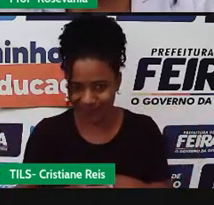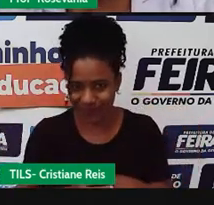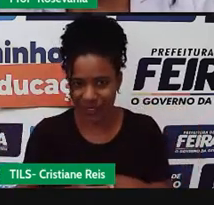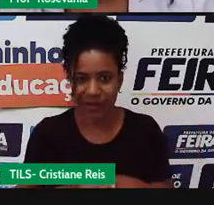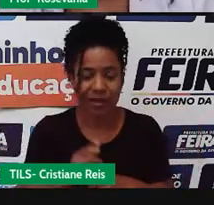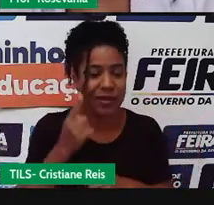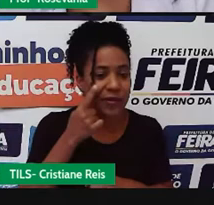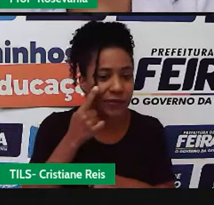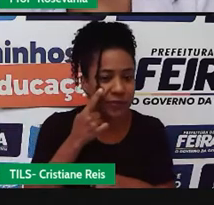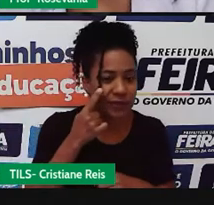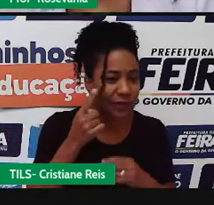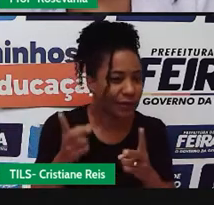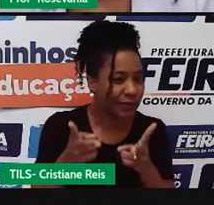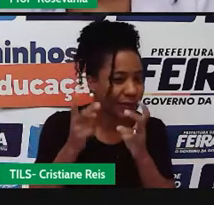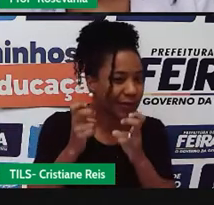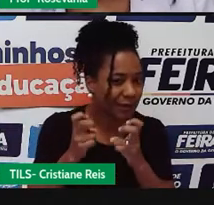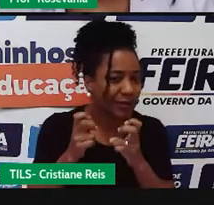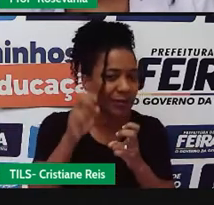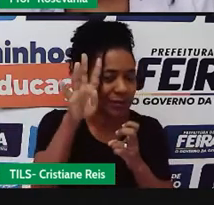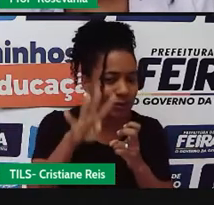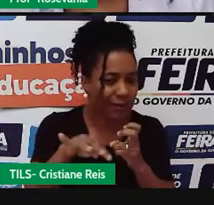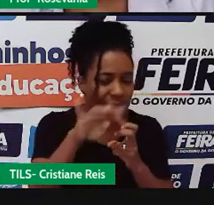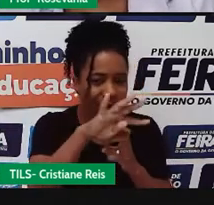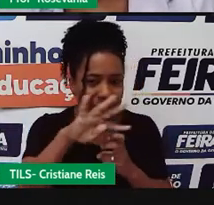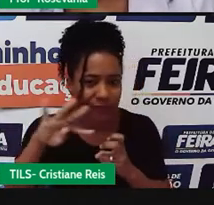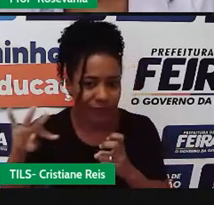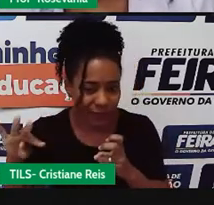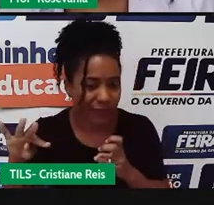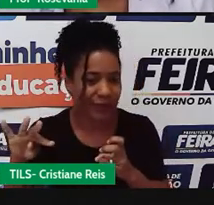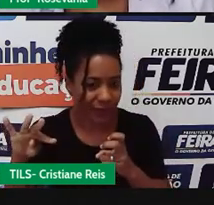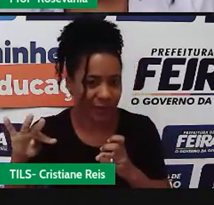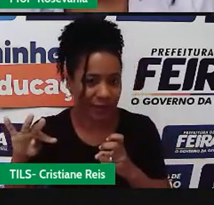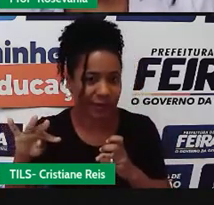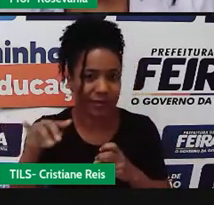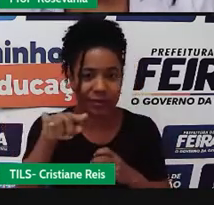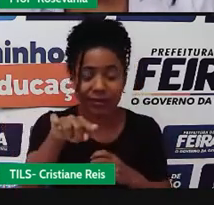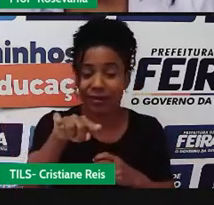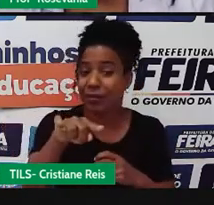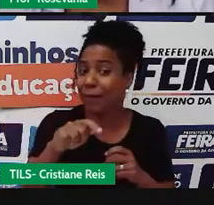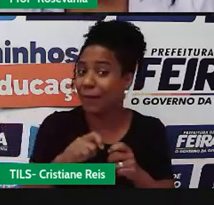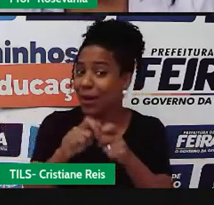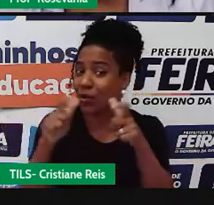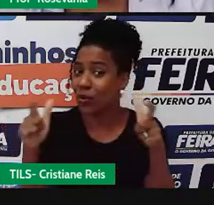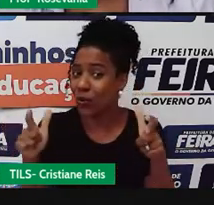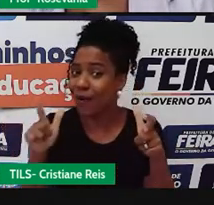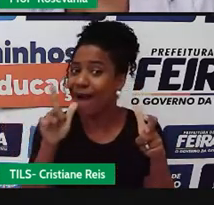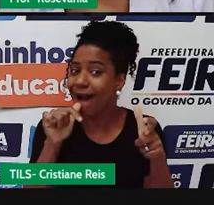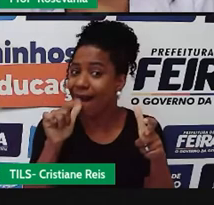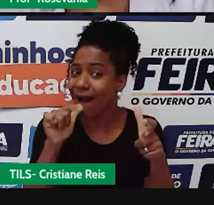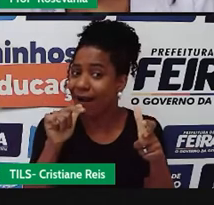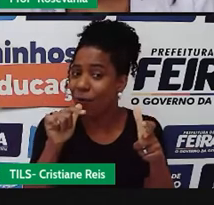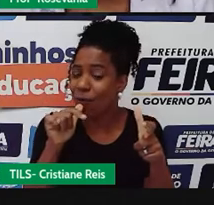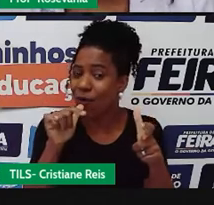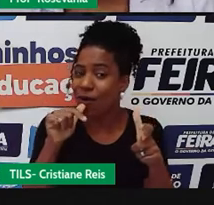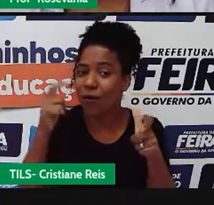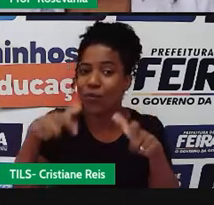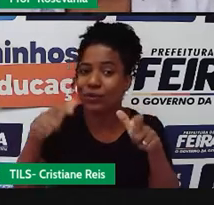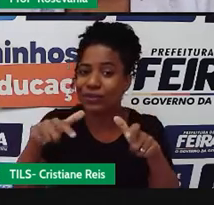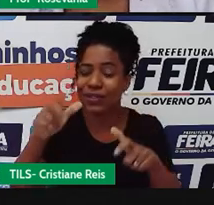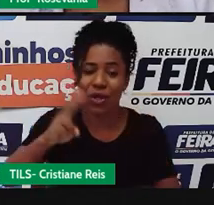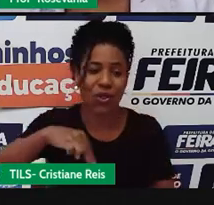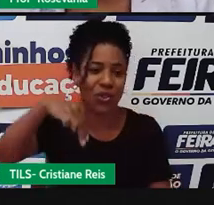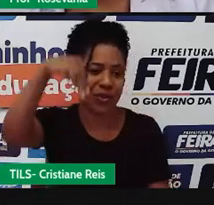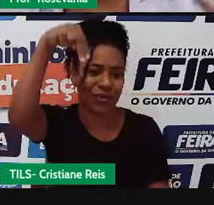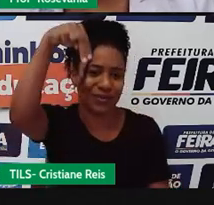essa fileirinha aqui, eu tenho a concentração dos recursos hídricos no país, a maior concentração, eu tenho aonde? Na região norte.